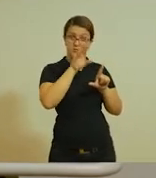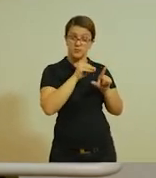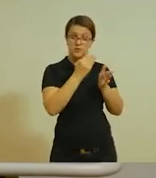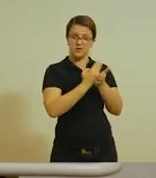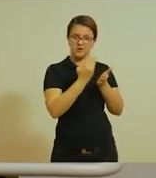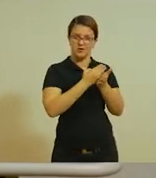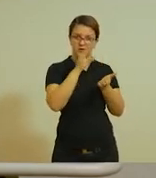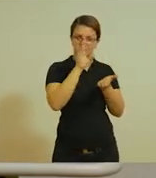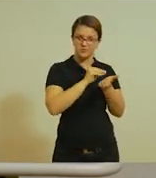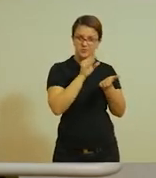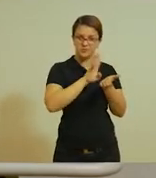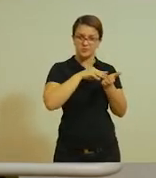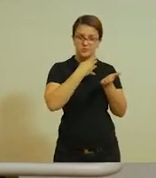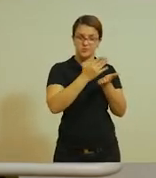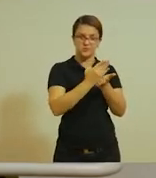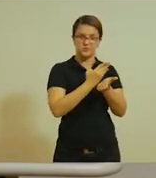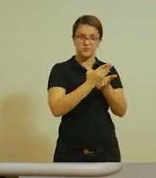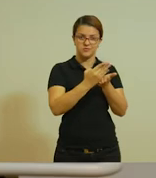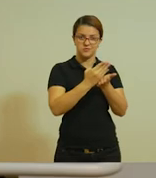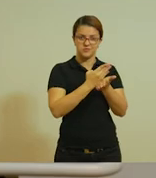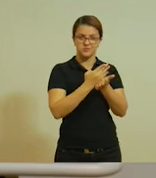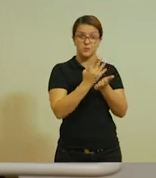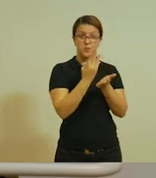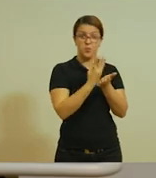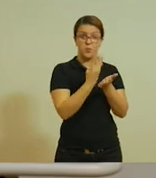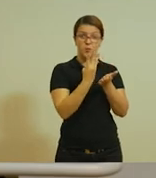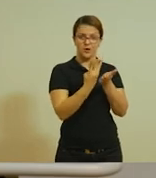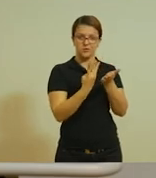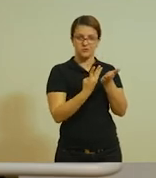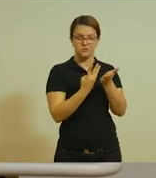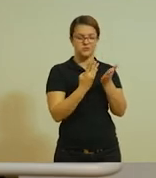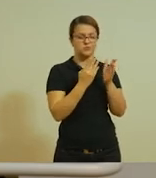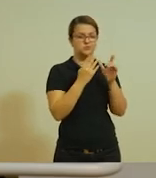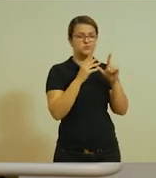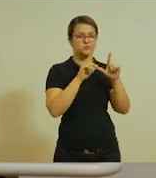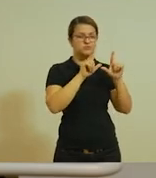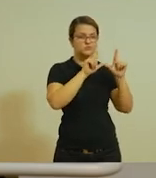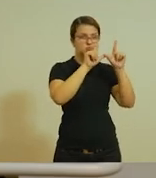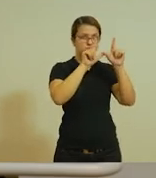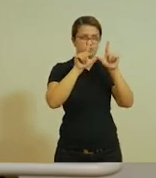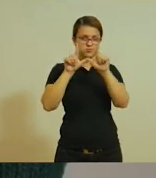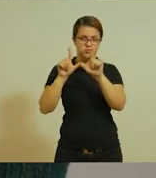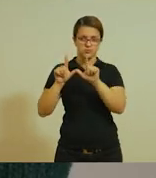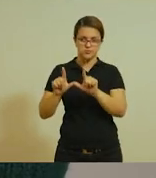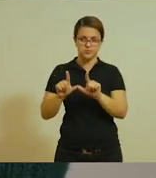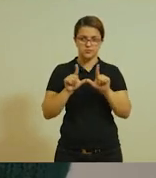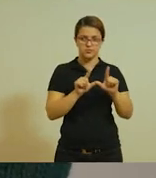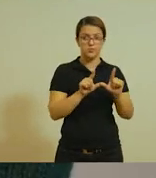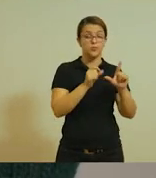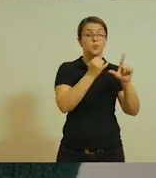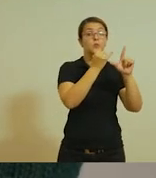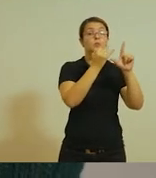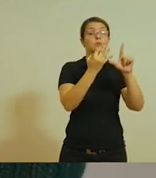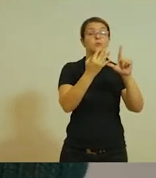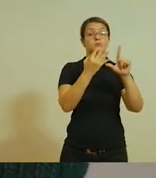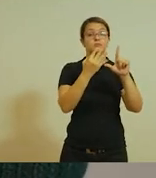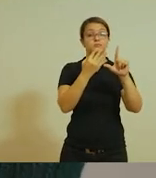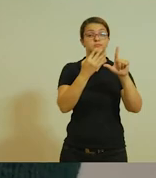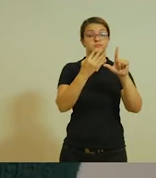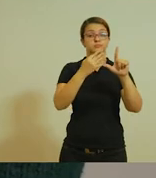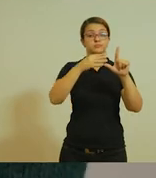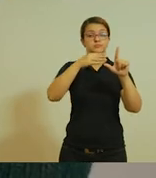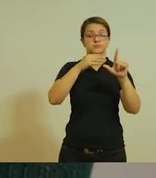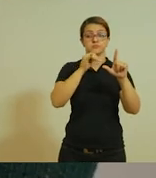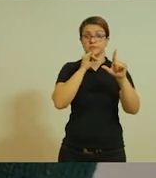dividido em quatro partes. E vai representar através de desenho a quantidade que está escrita aqui. Eu